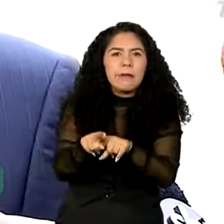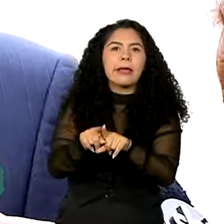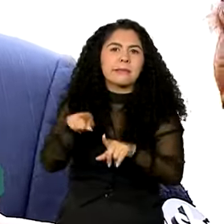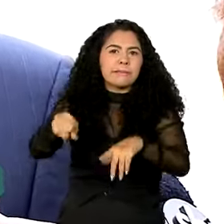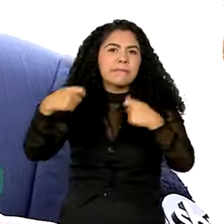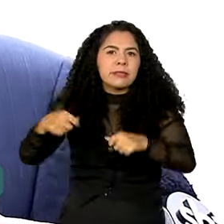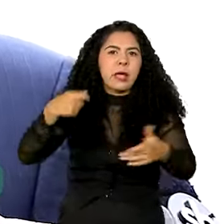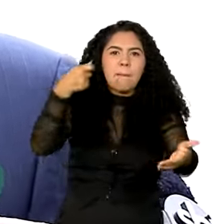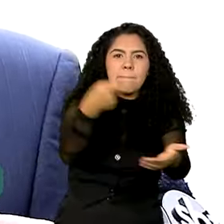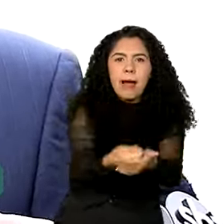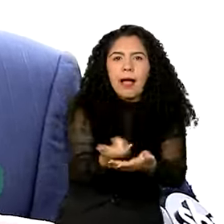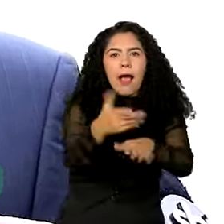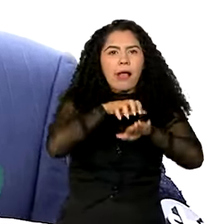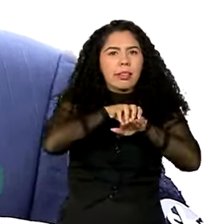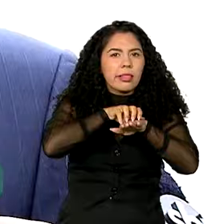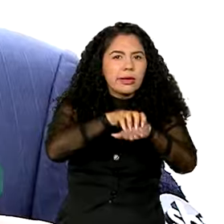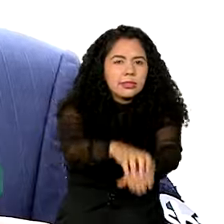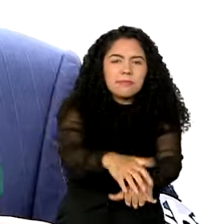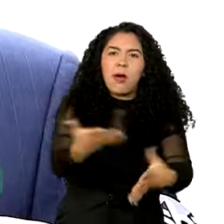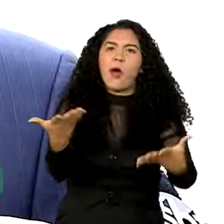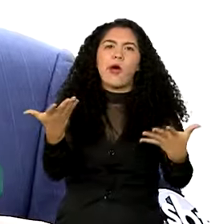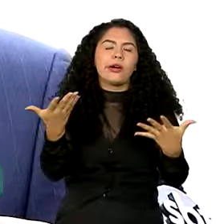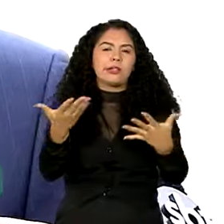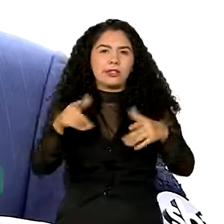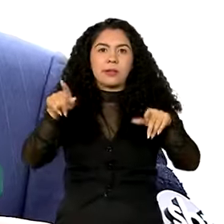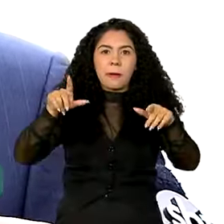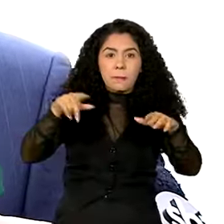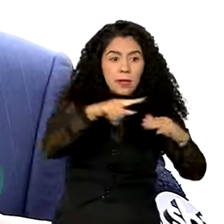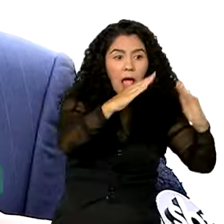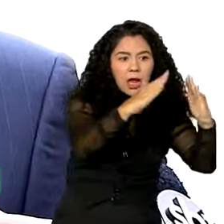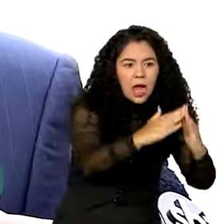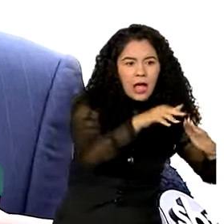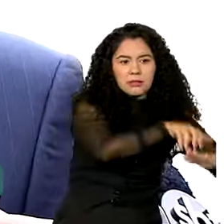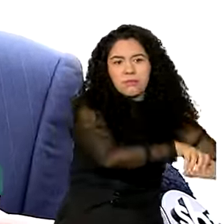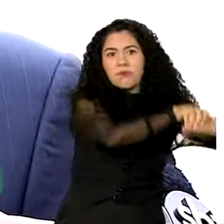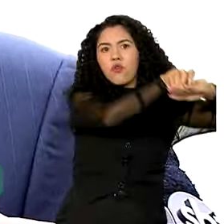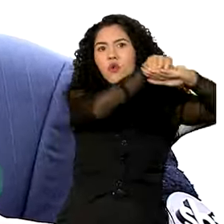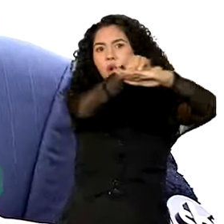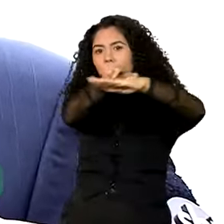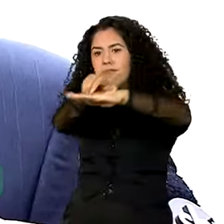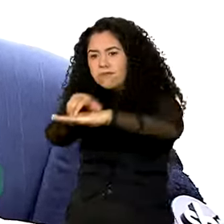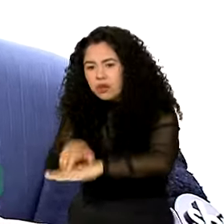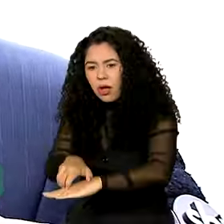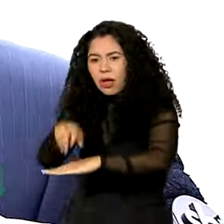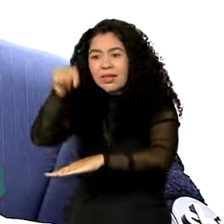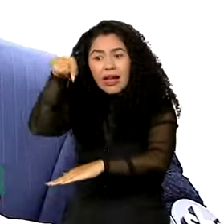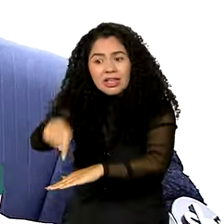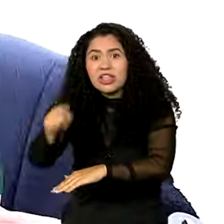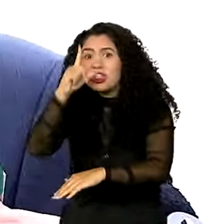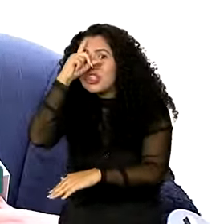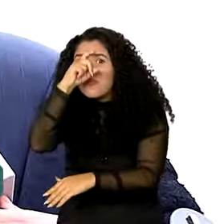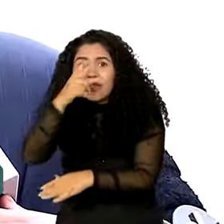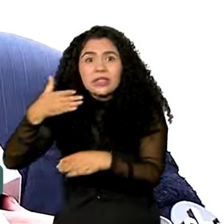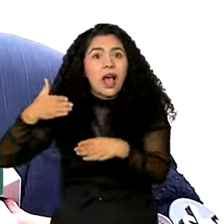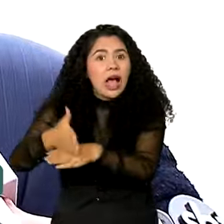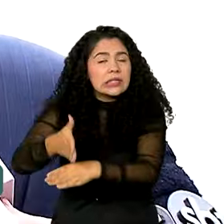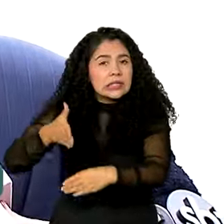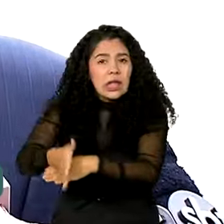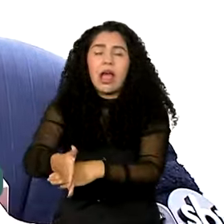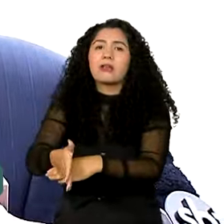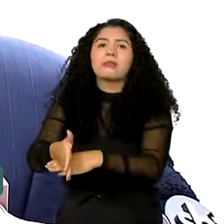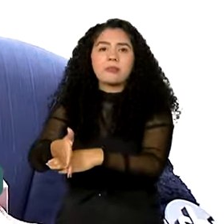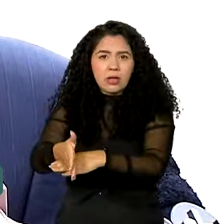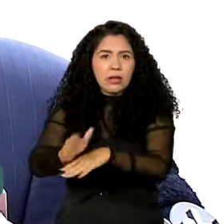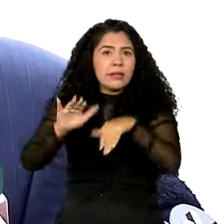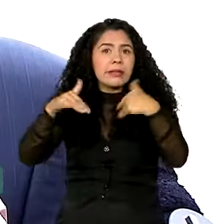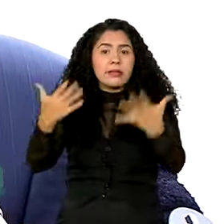pagar o transporte do local de residência dele para o local de trabalho. Ele está num local de difícil acesso. Então, ele está